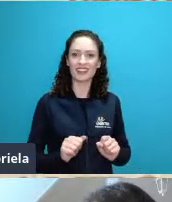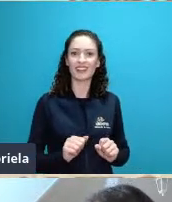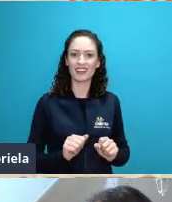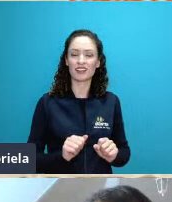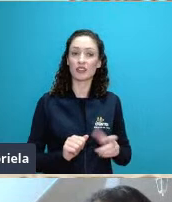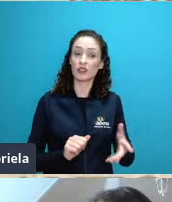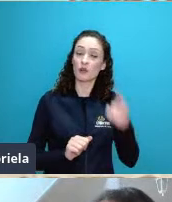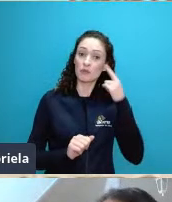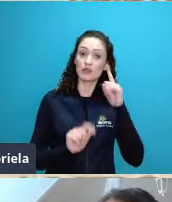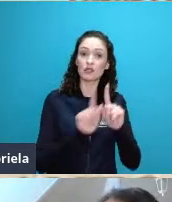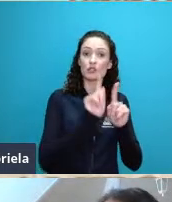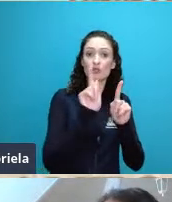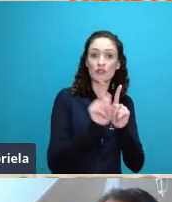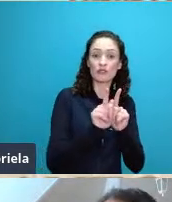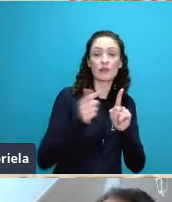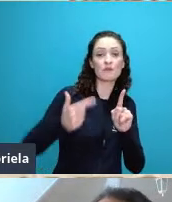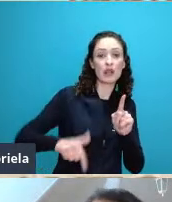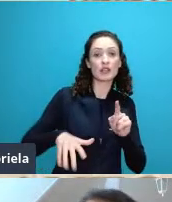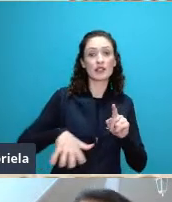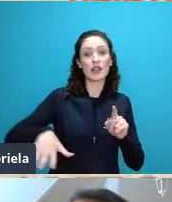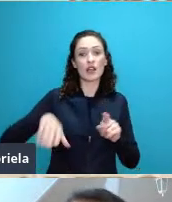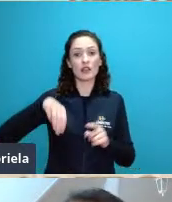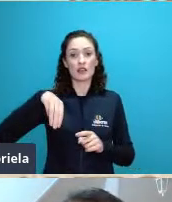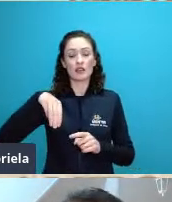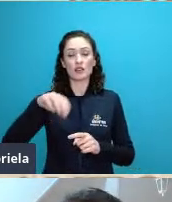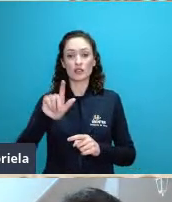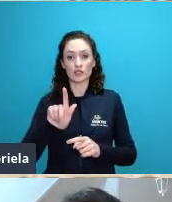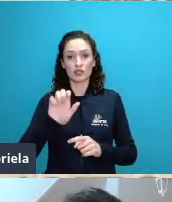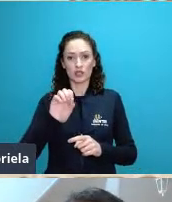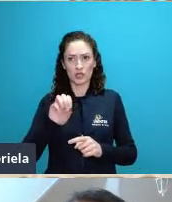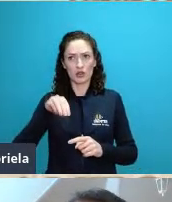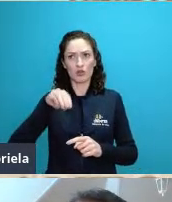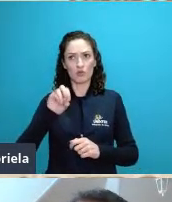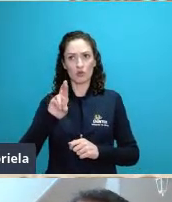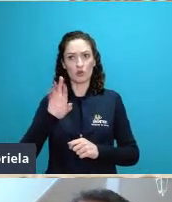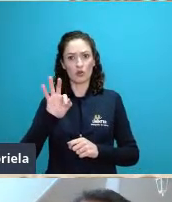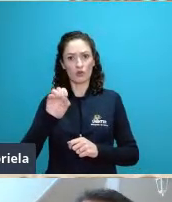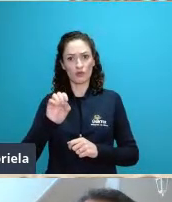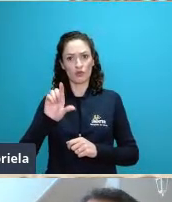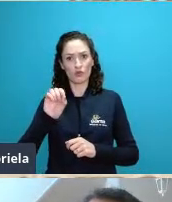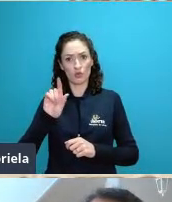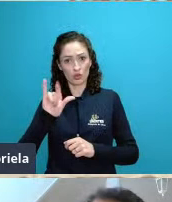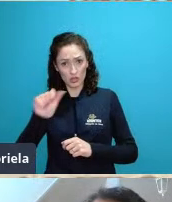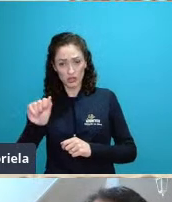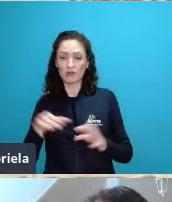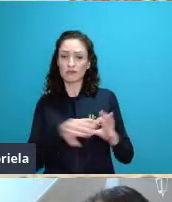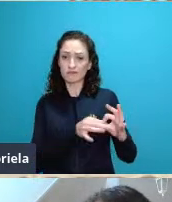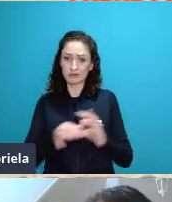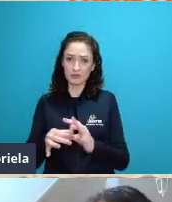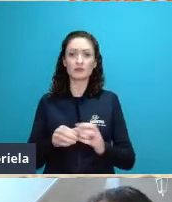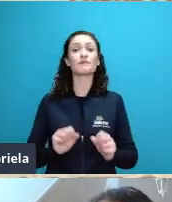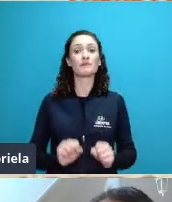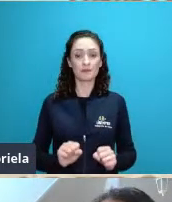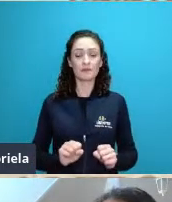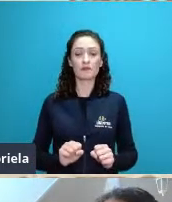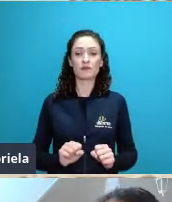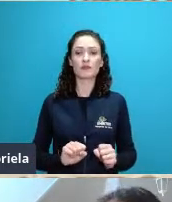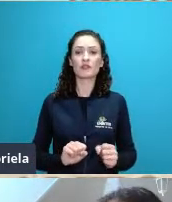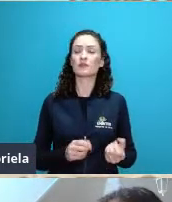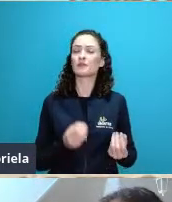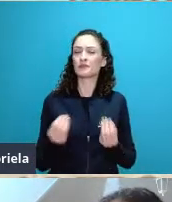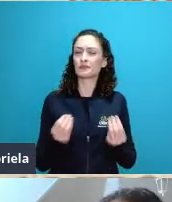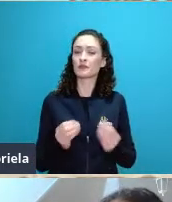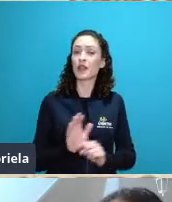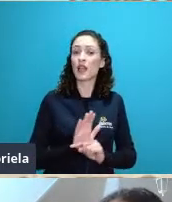geomorfologia tentando demonstrar a organização de